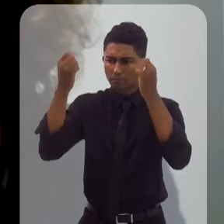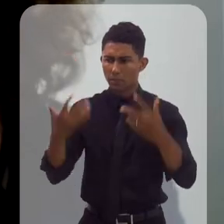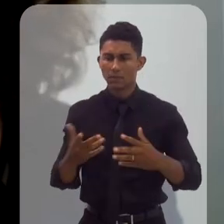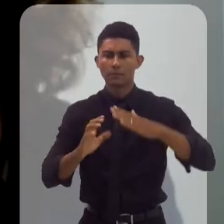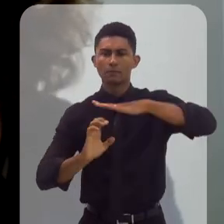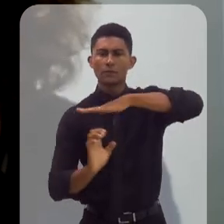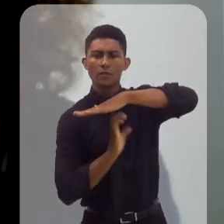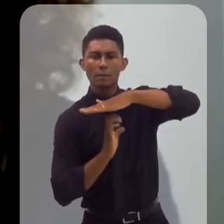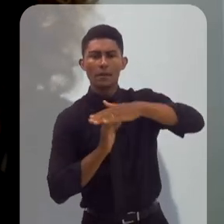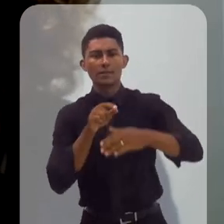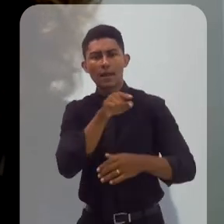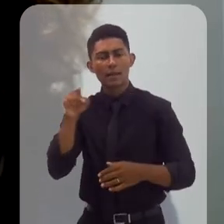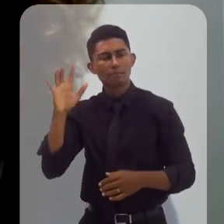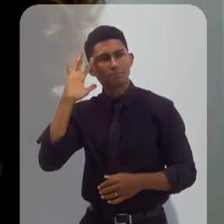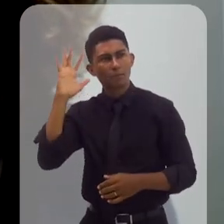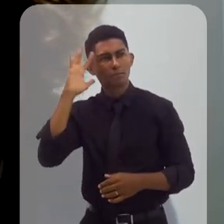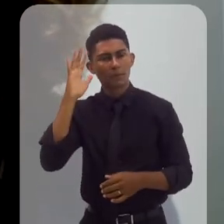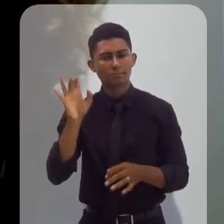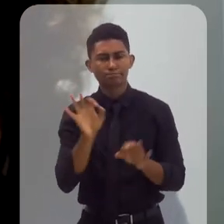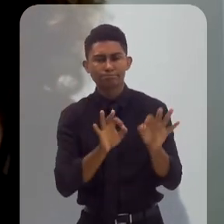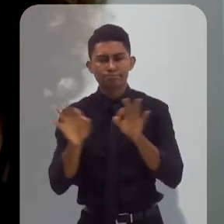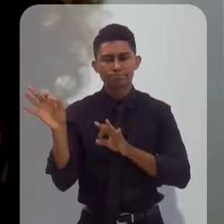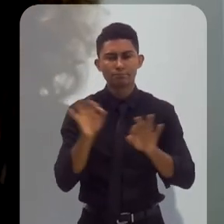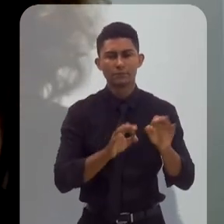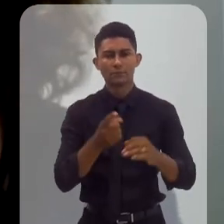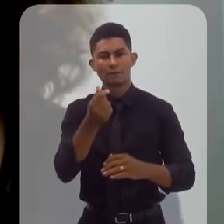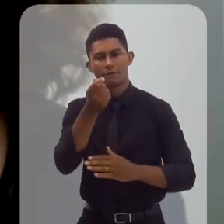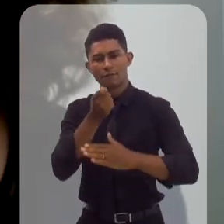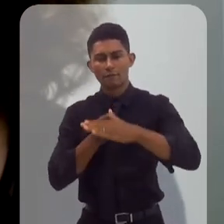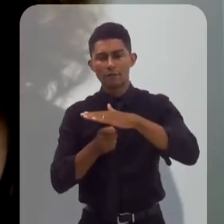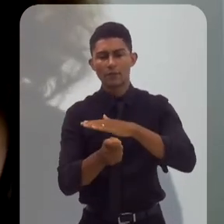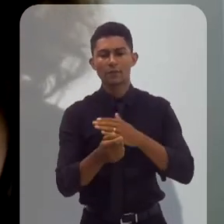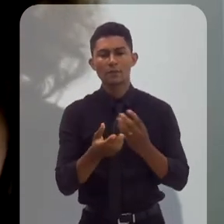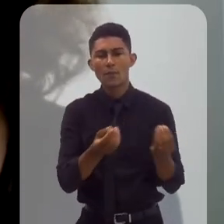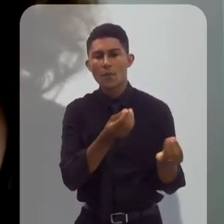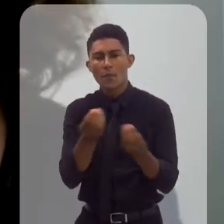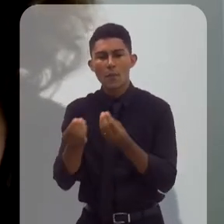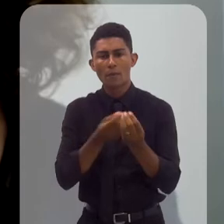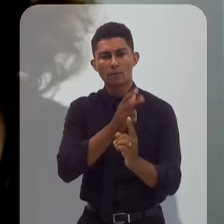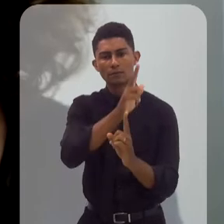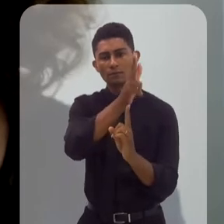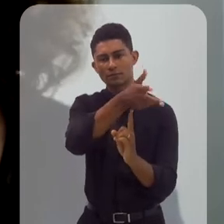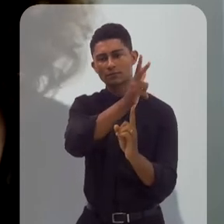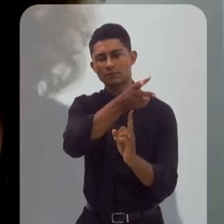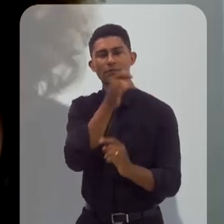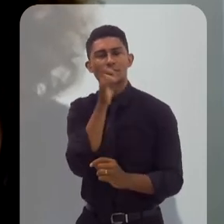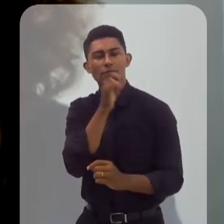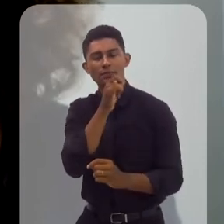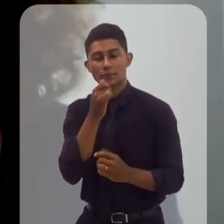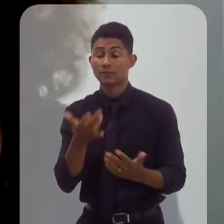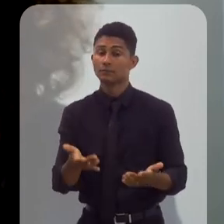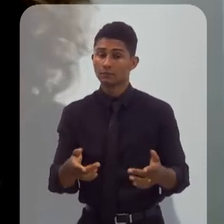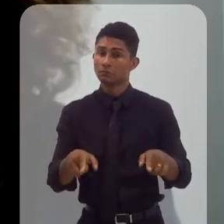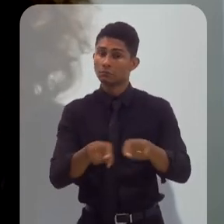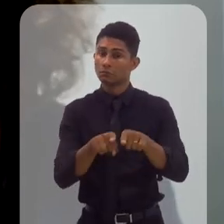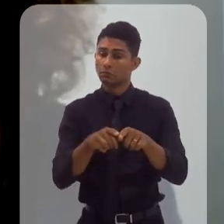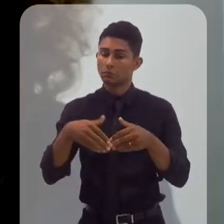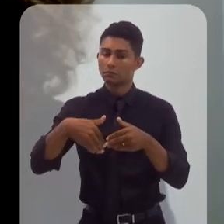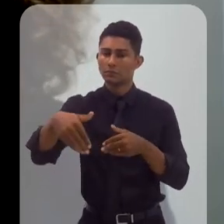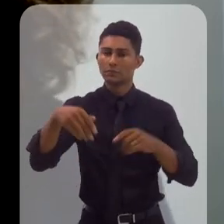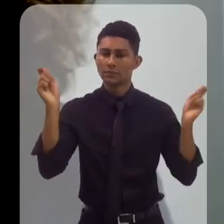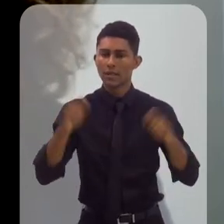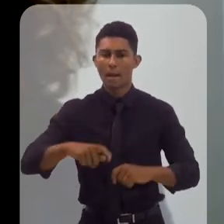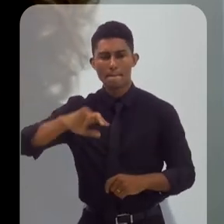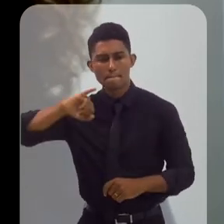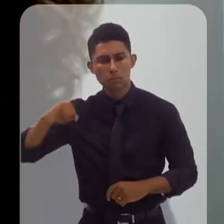da empresa? O vocês já estão planejando em termos de investimentos nas eóricas offshore? Principalmente olhando para as oportunidades.